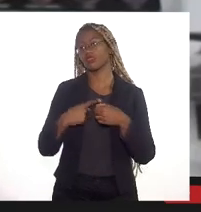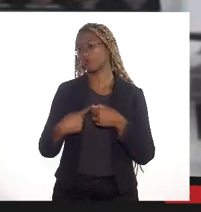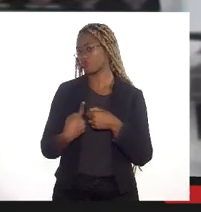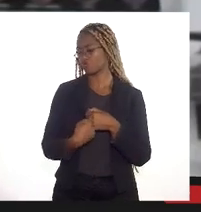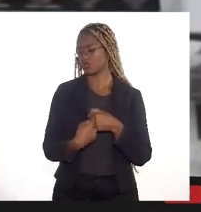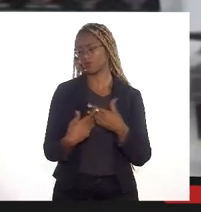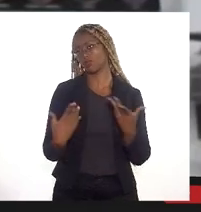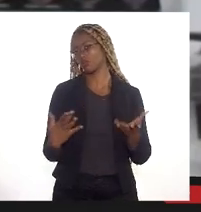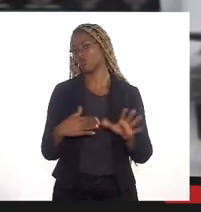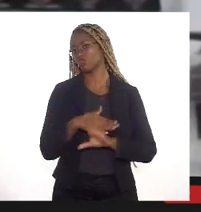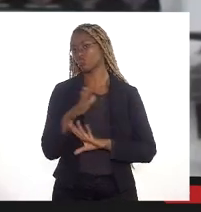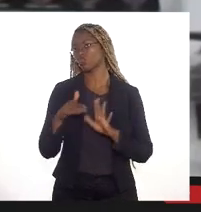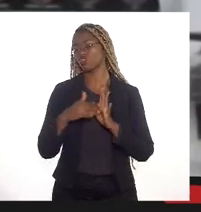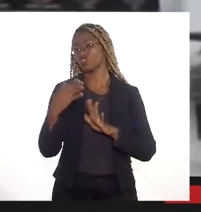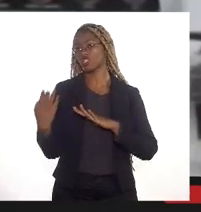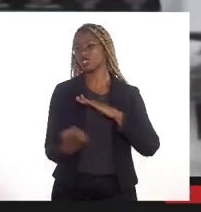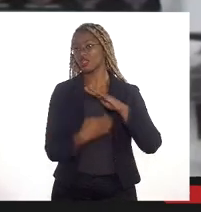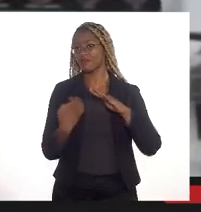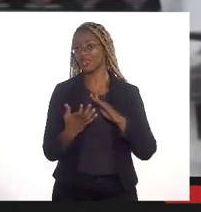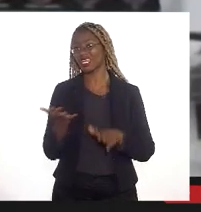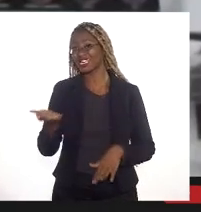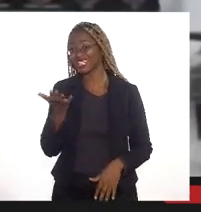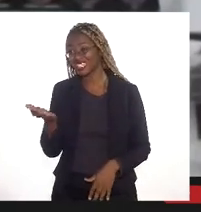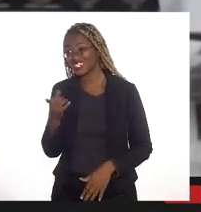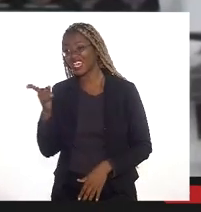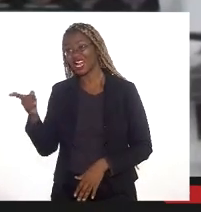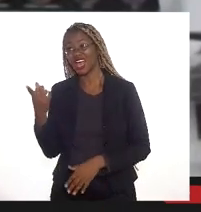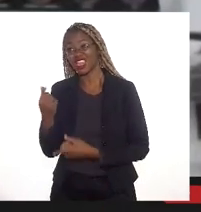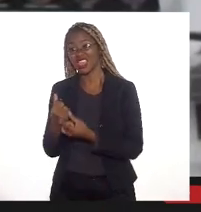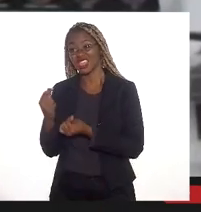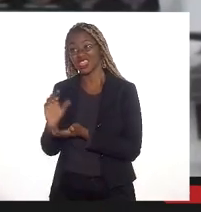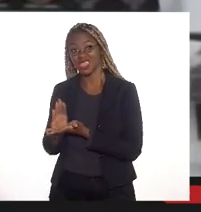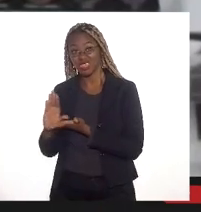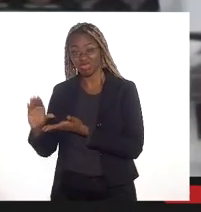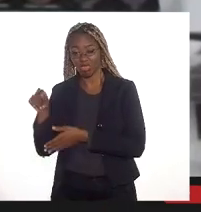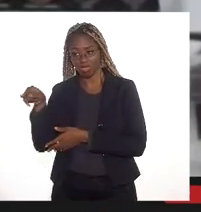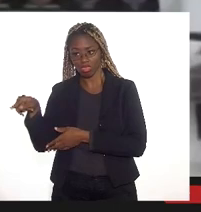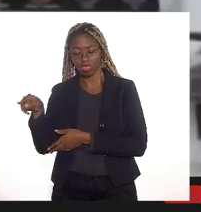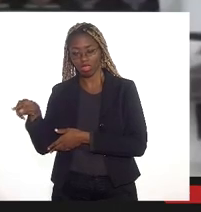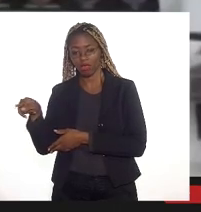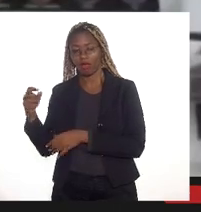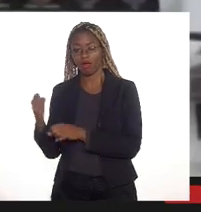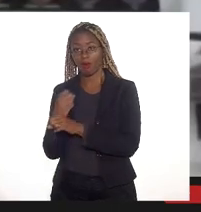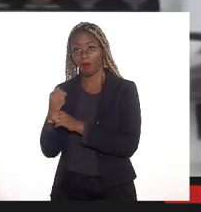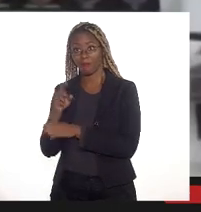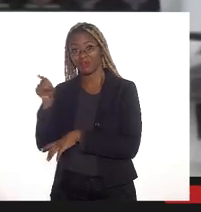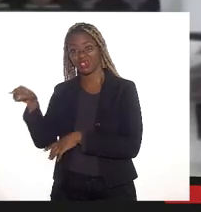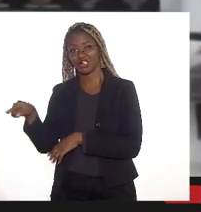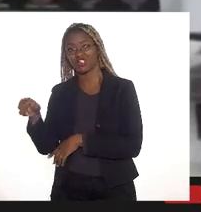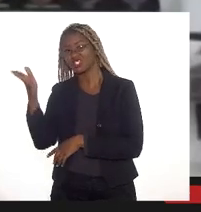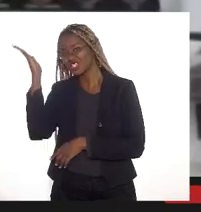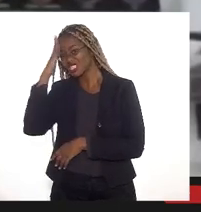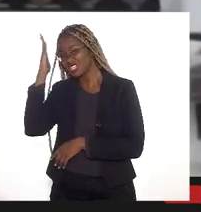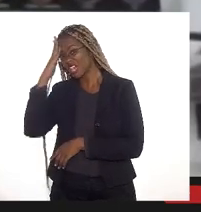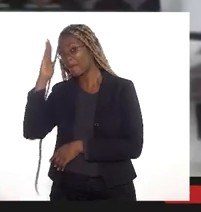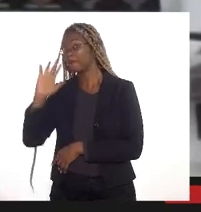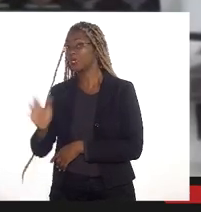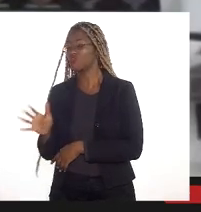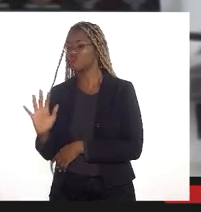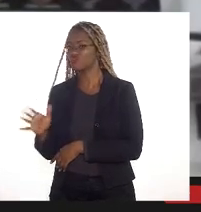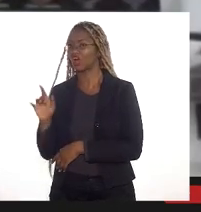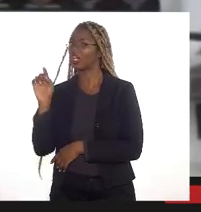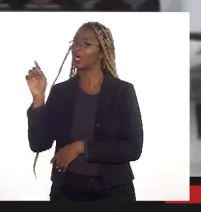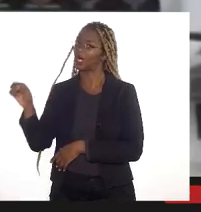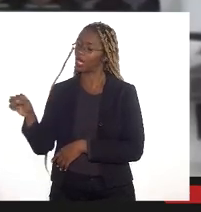todas as empresas que fizerem investimentos naquela área já estão sabendo desde o início de